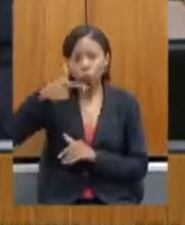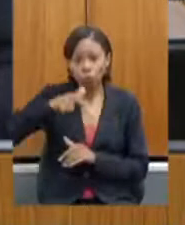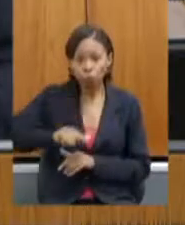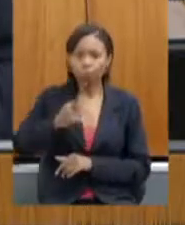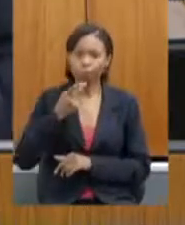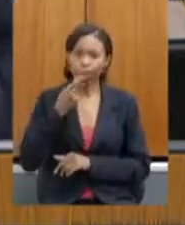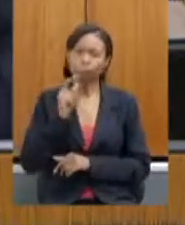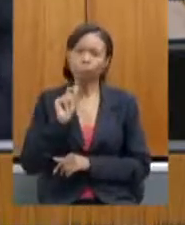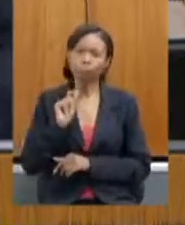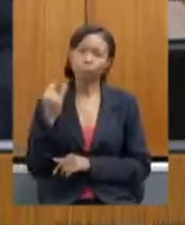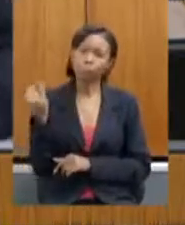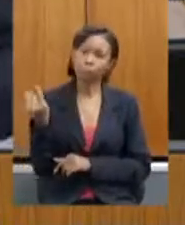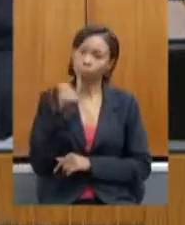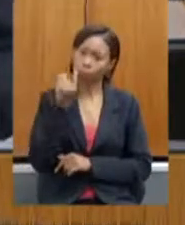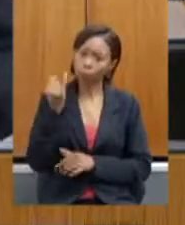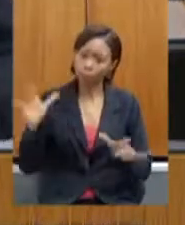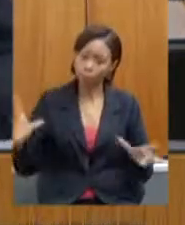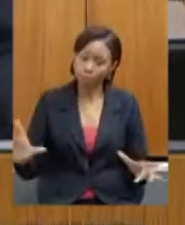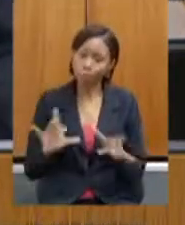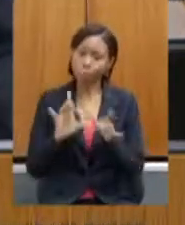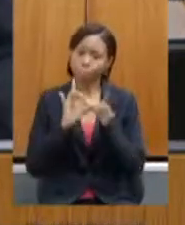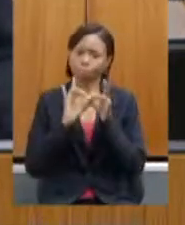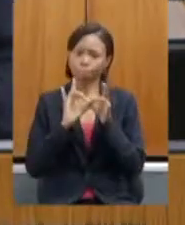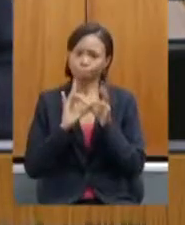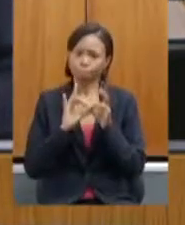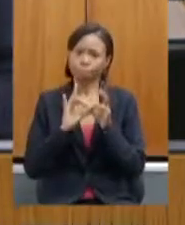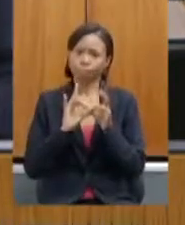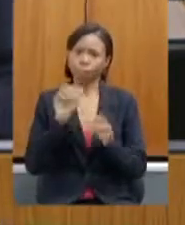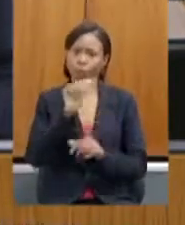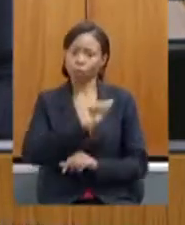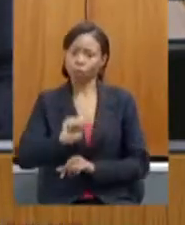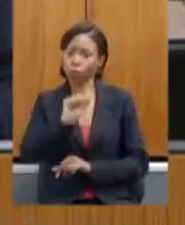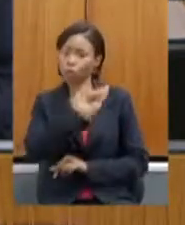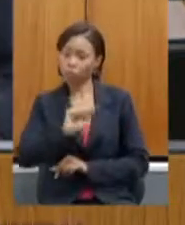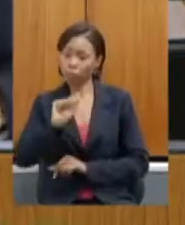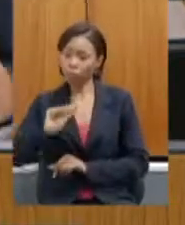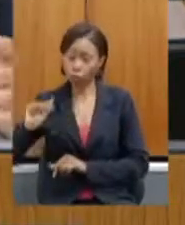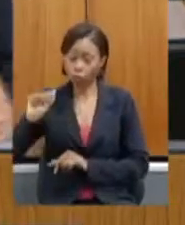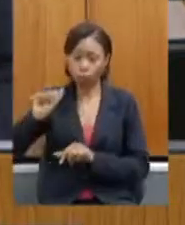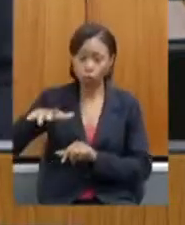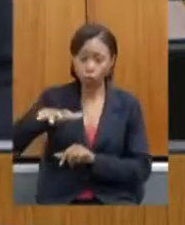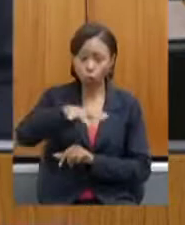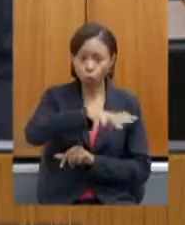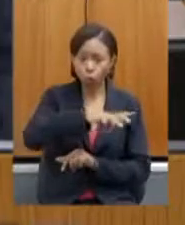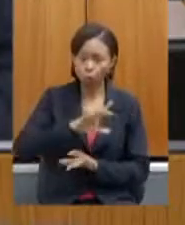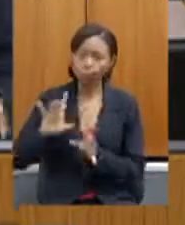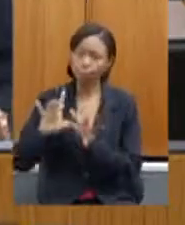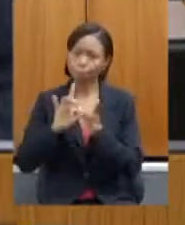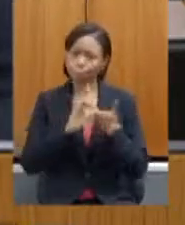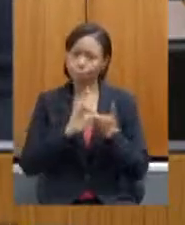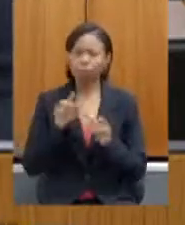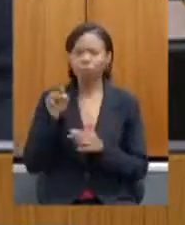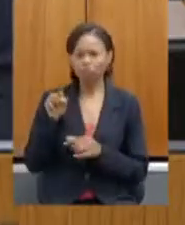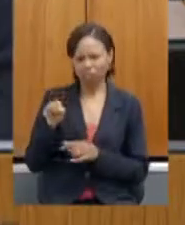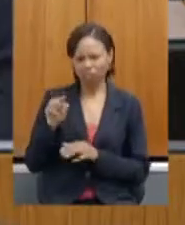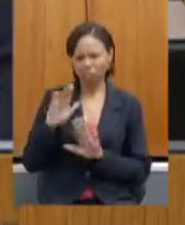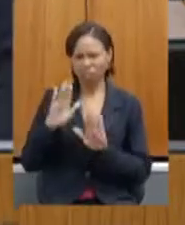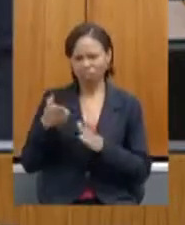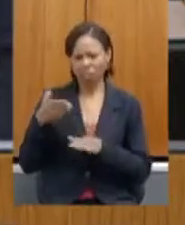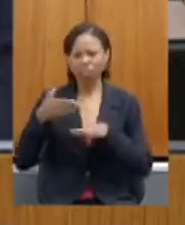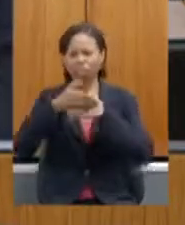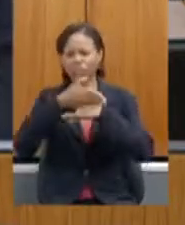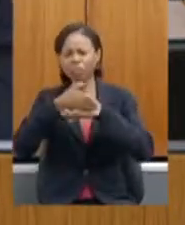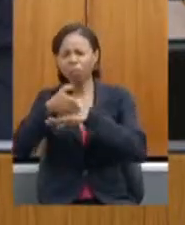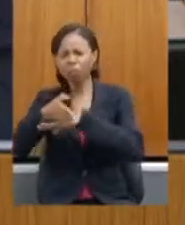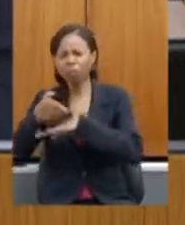da integração efetiva com as associações a senhora tem visitado a senhora conhece todo o estado